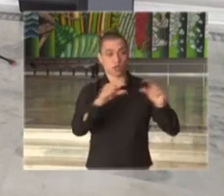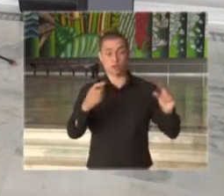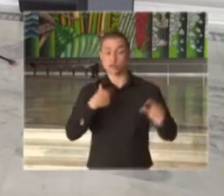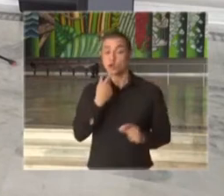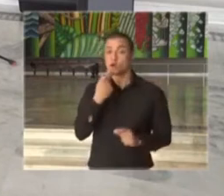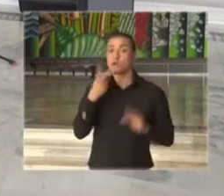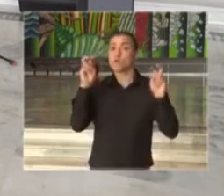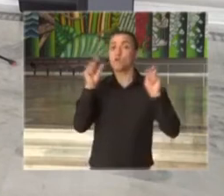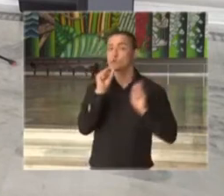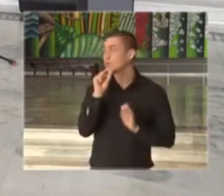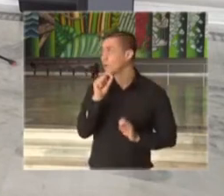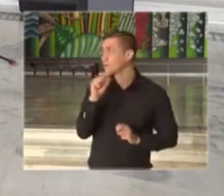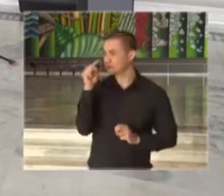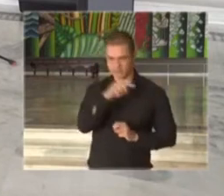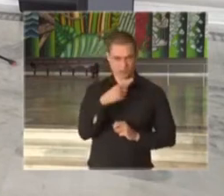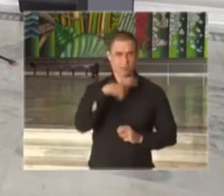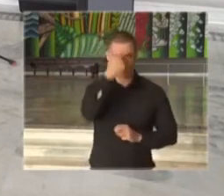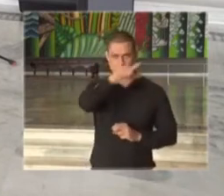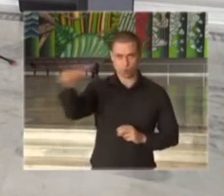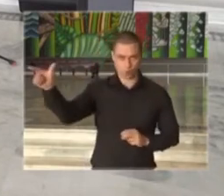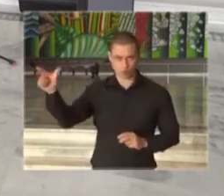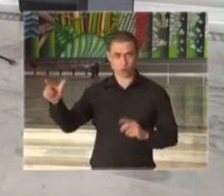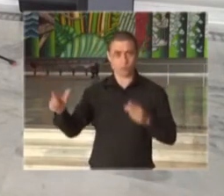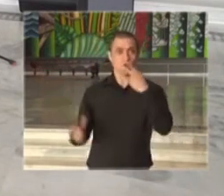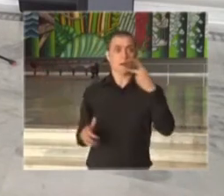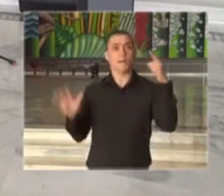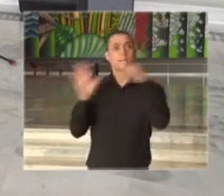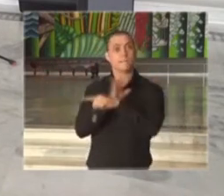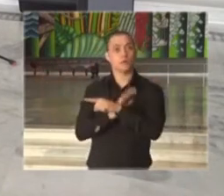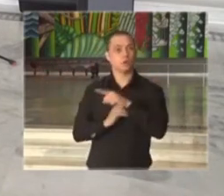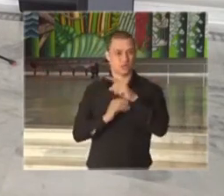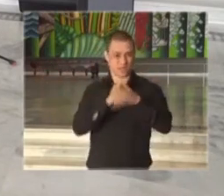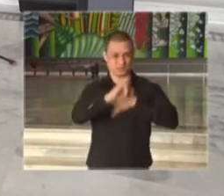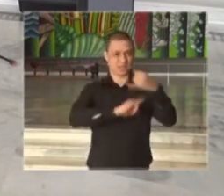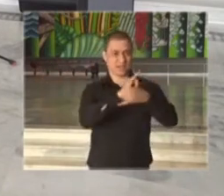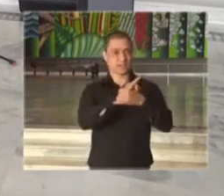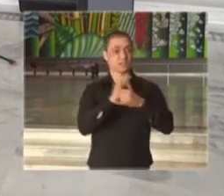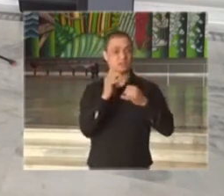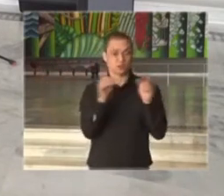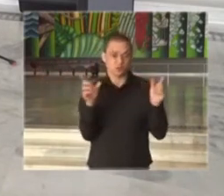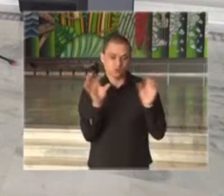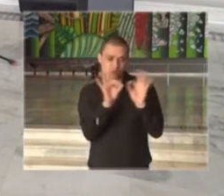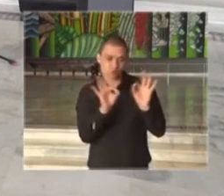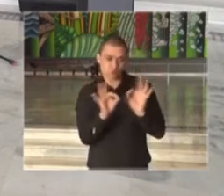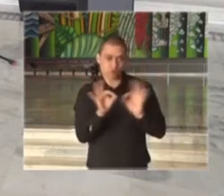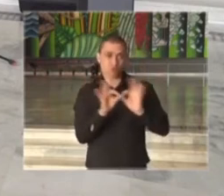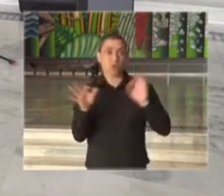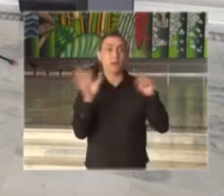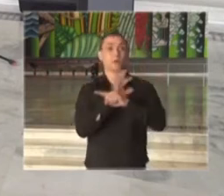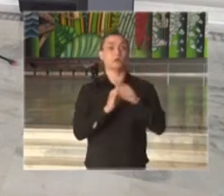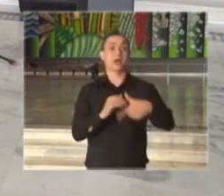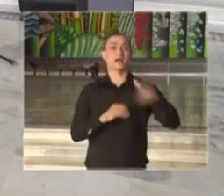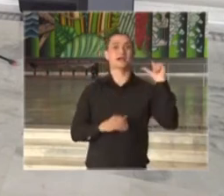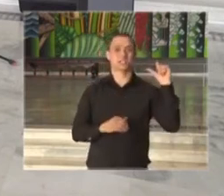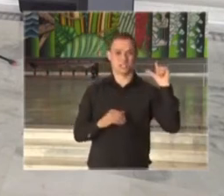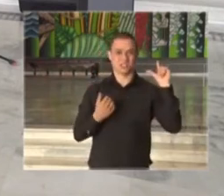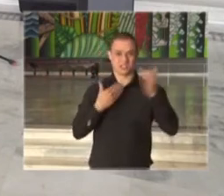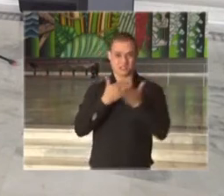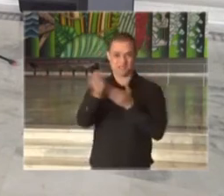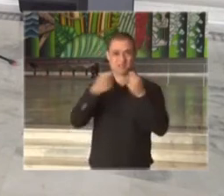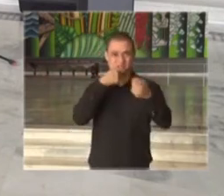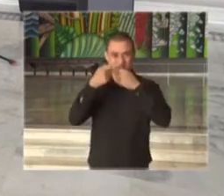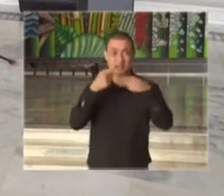ressalva. Ela, assim como os demais jornalistas que estão fazendo perguntas virtuais, formulam as perguntas imediatamente antes